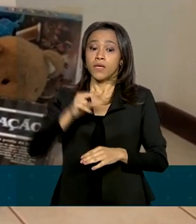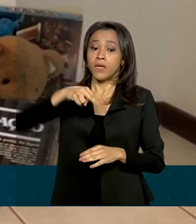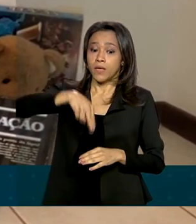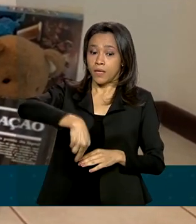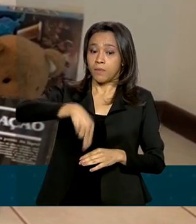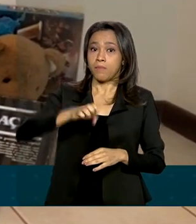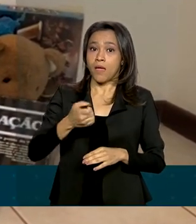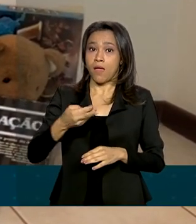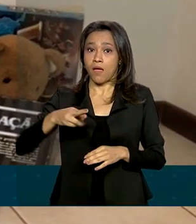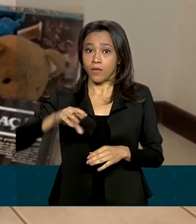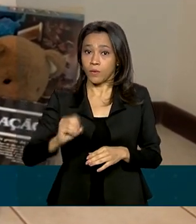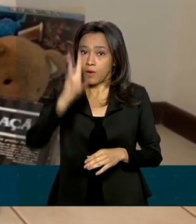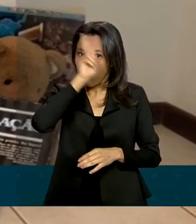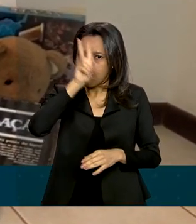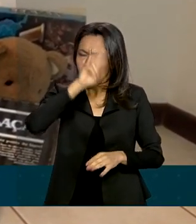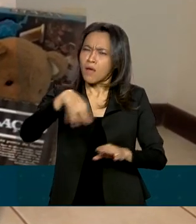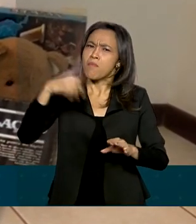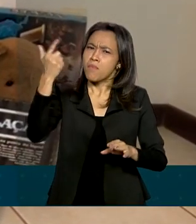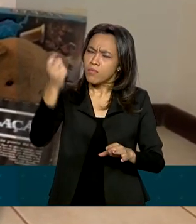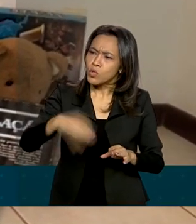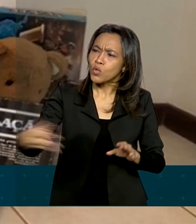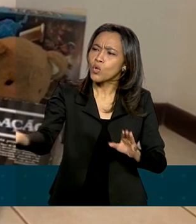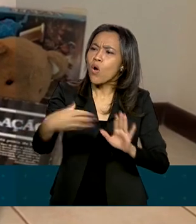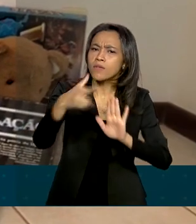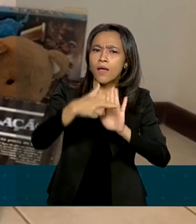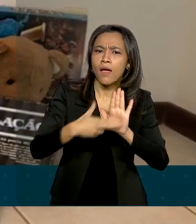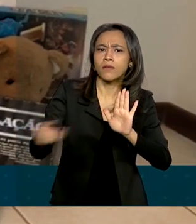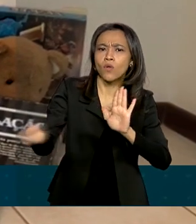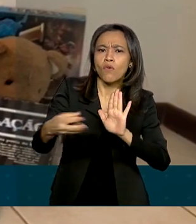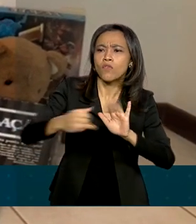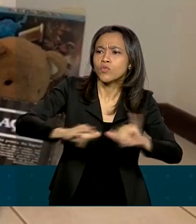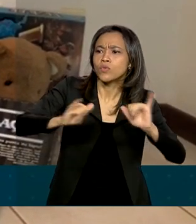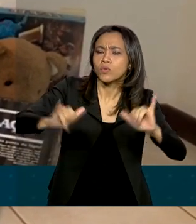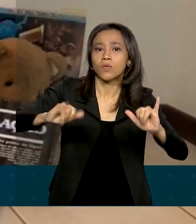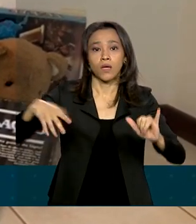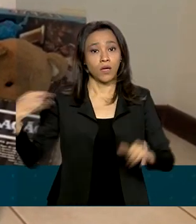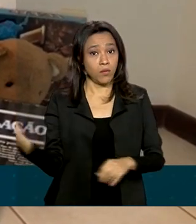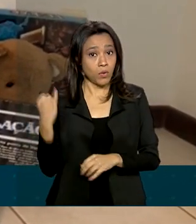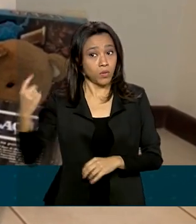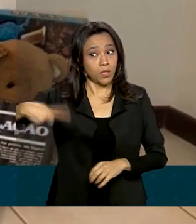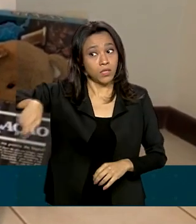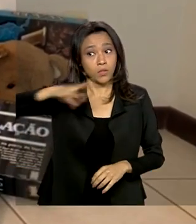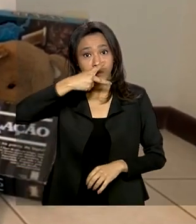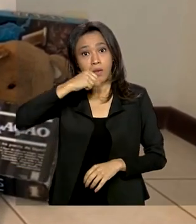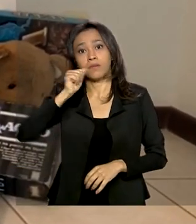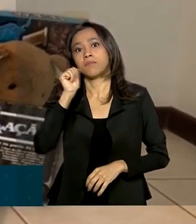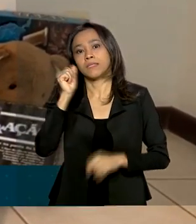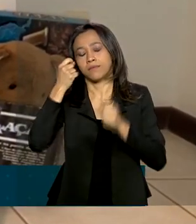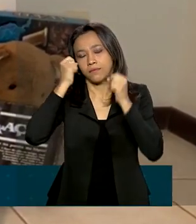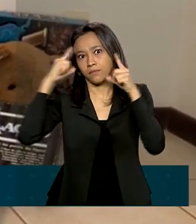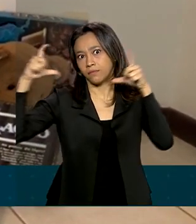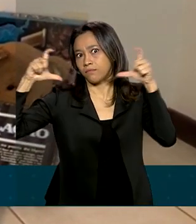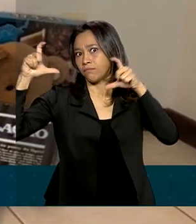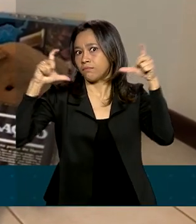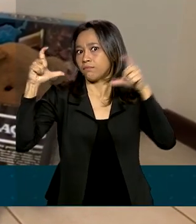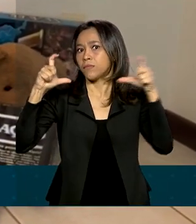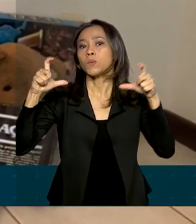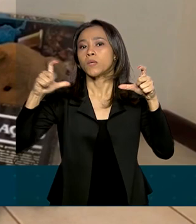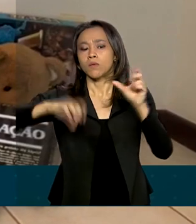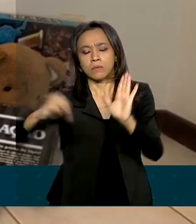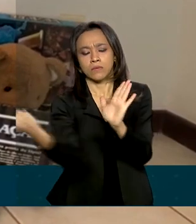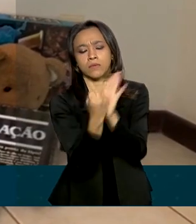atualizando as normas de fabricação dos brinquedos, é fundamental que os pais fiquem atentos ao selo de